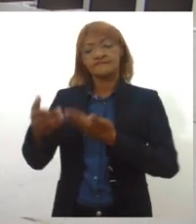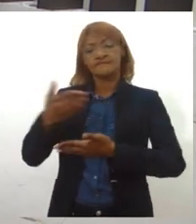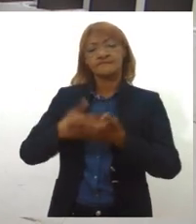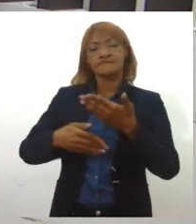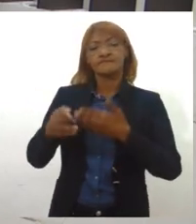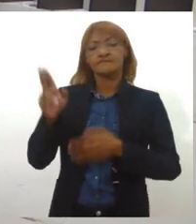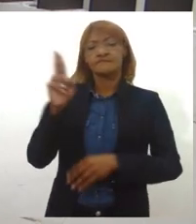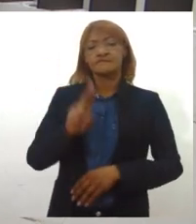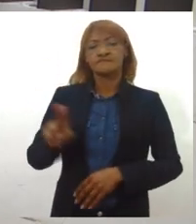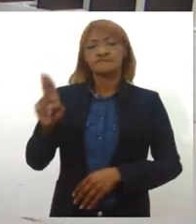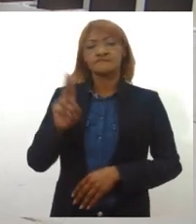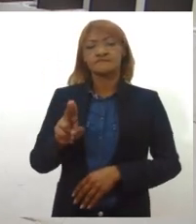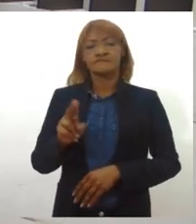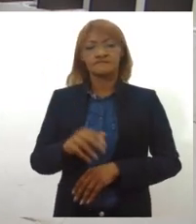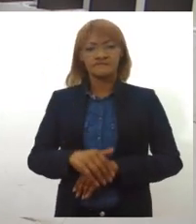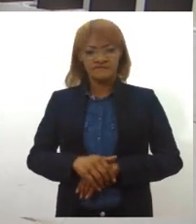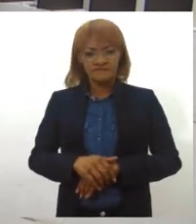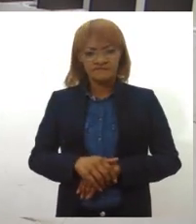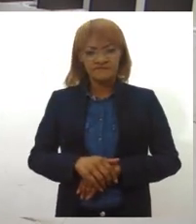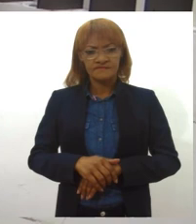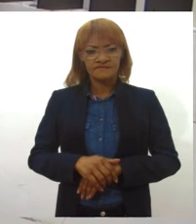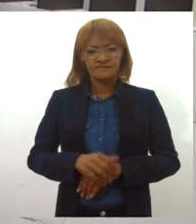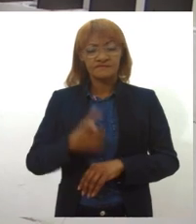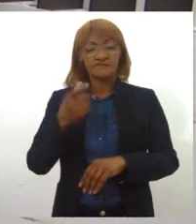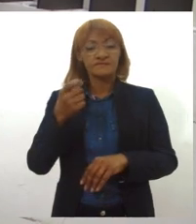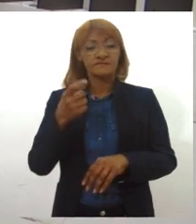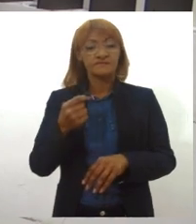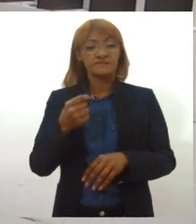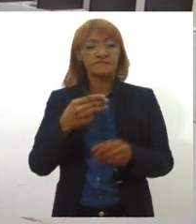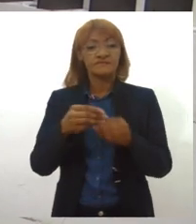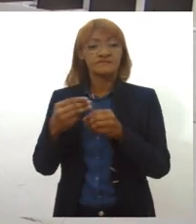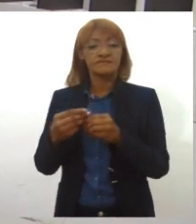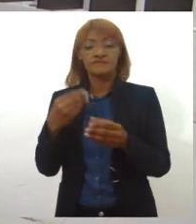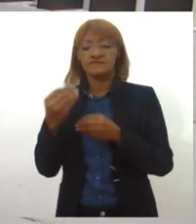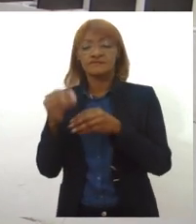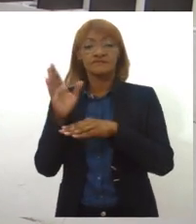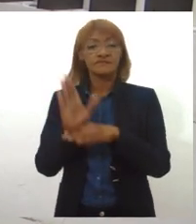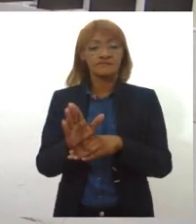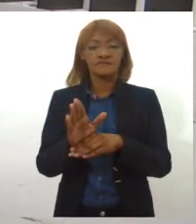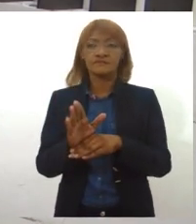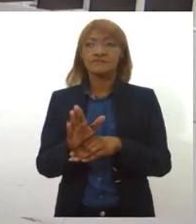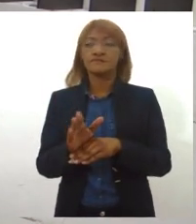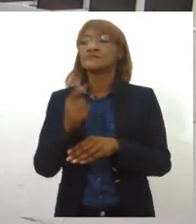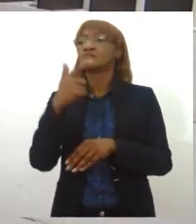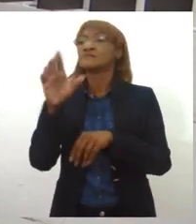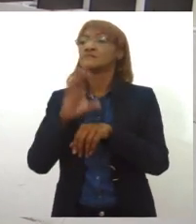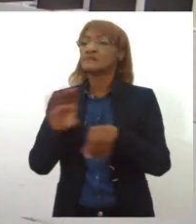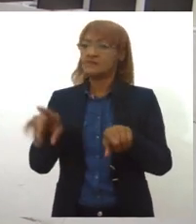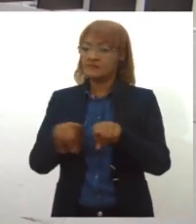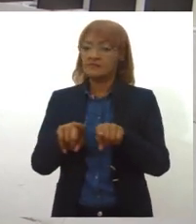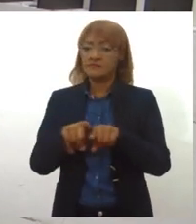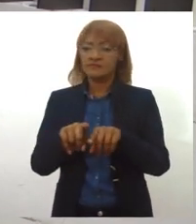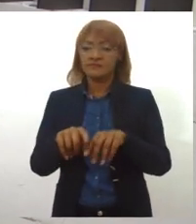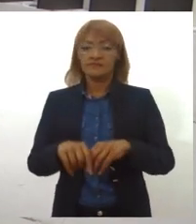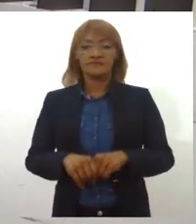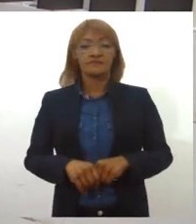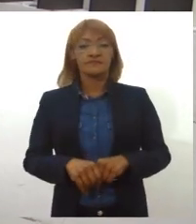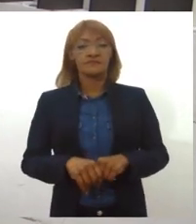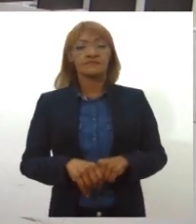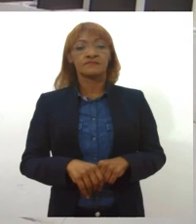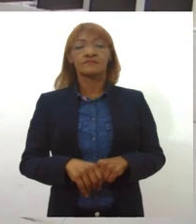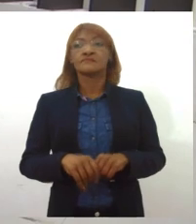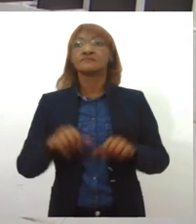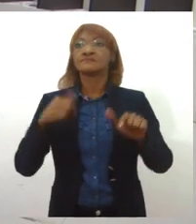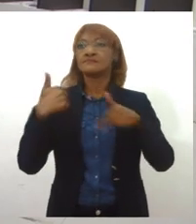já capacitou mais de 15 municípios com a arbitragem de futebol e de outros cursos também. Com certeza. Então, muito